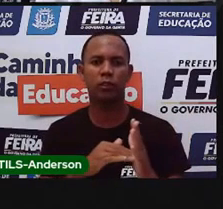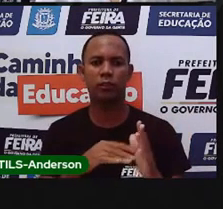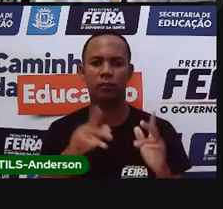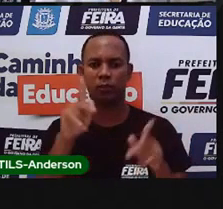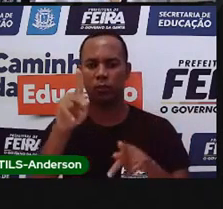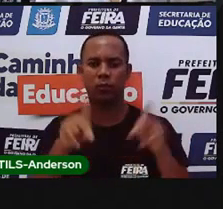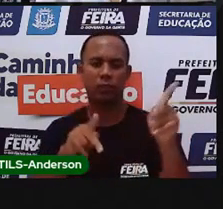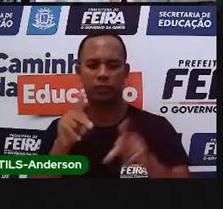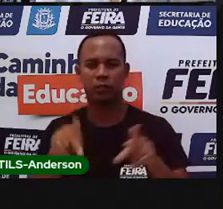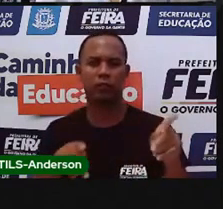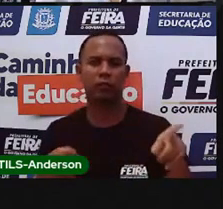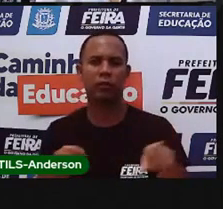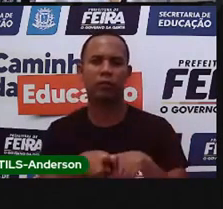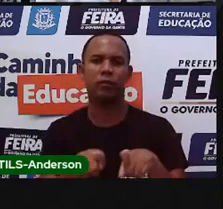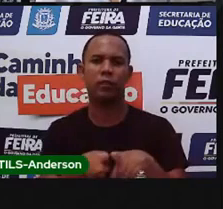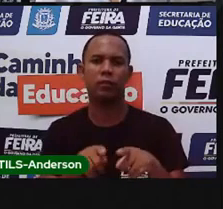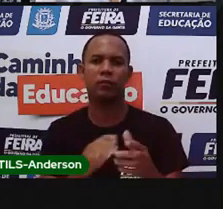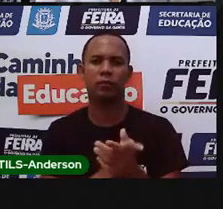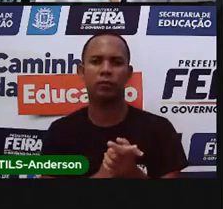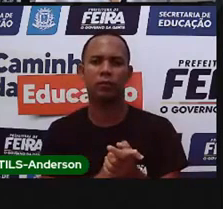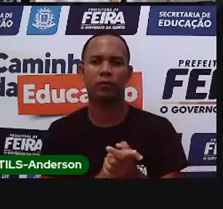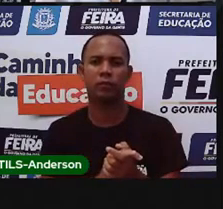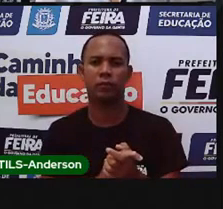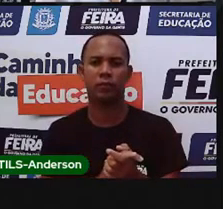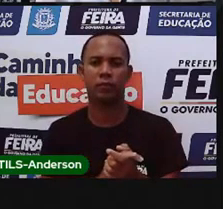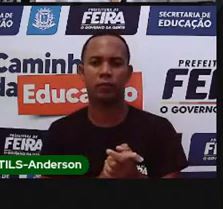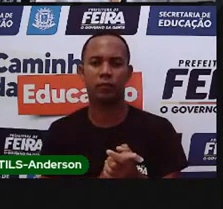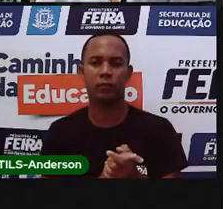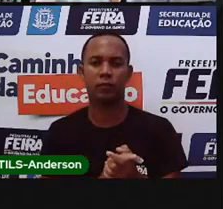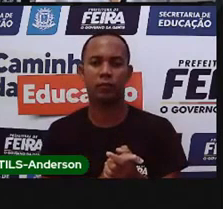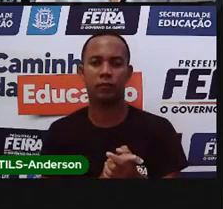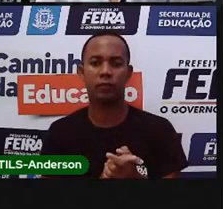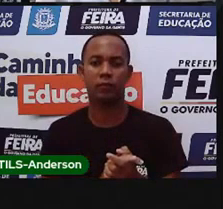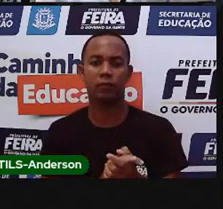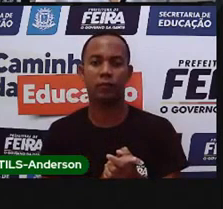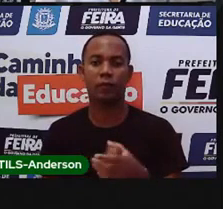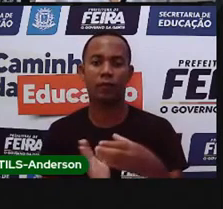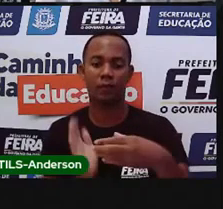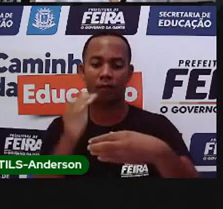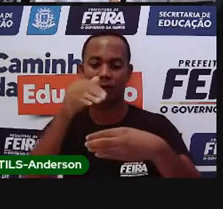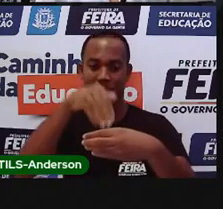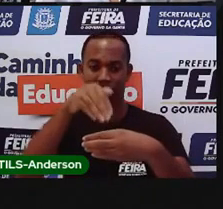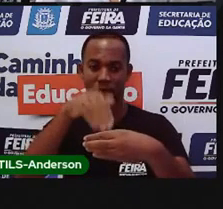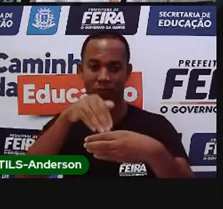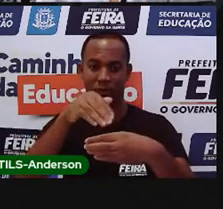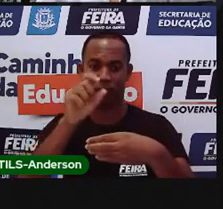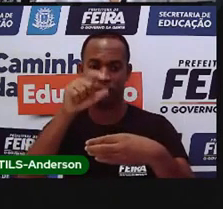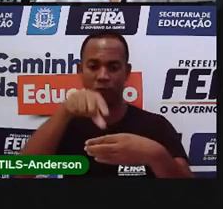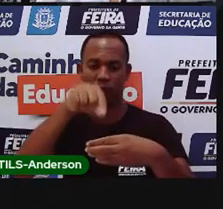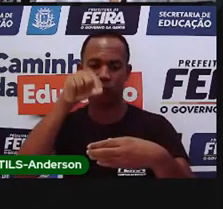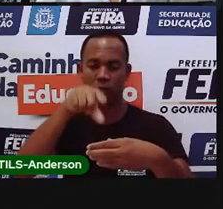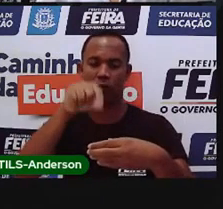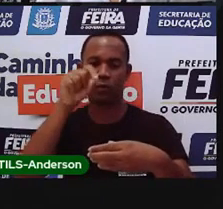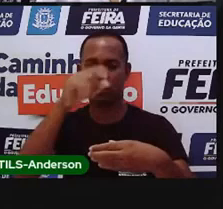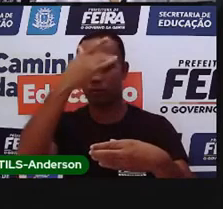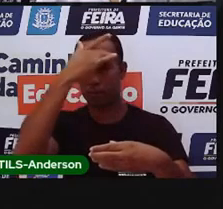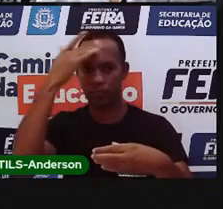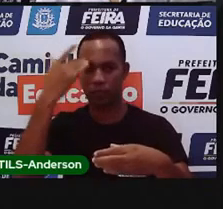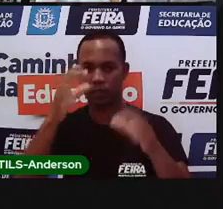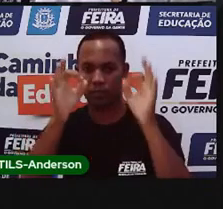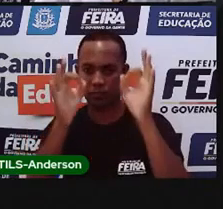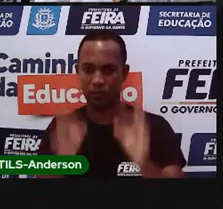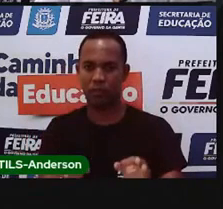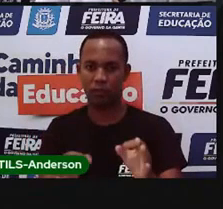a população. Por isso, quando acontecem as eleições, é importante escolher um